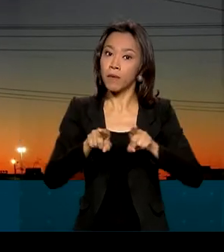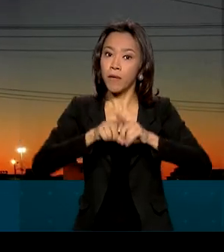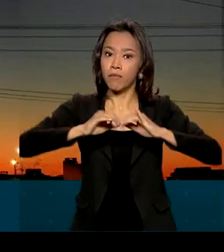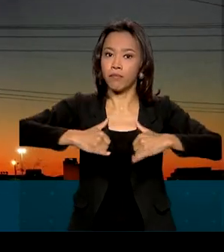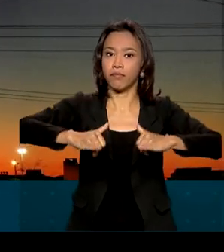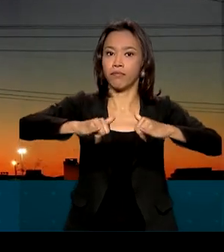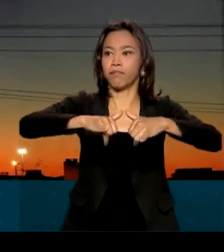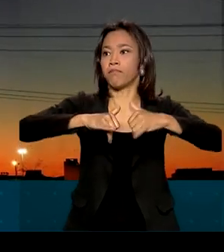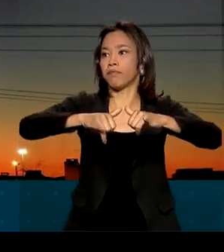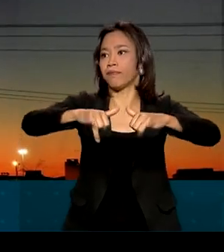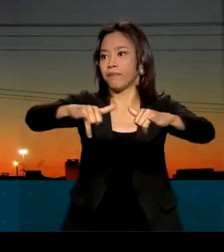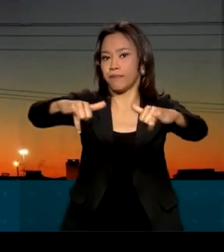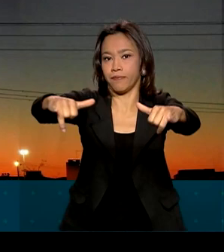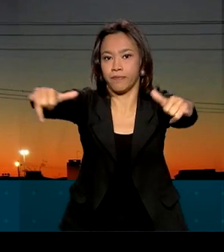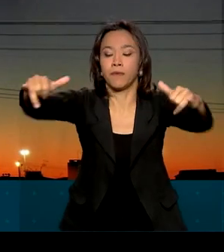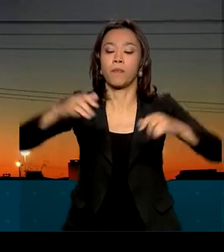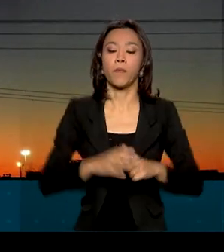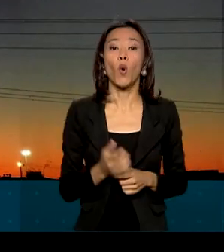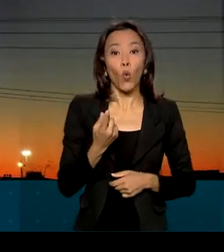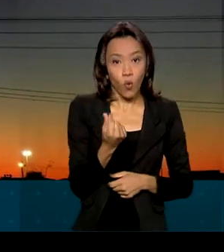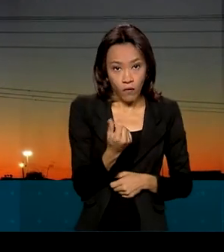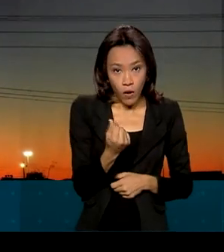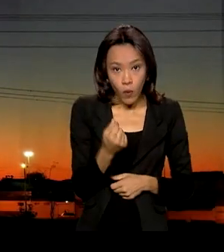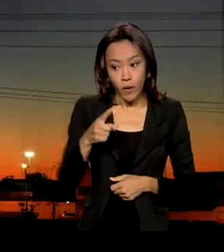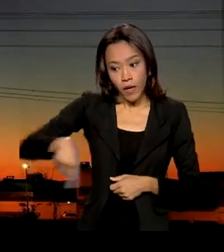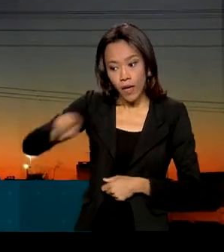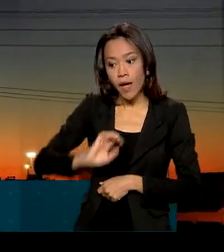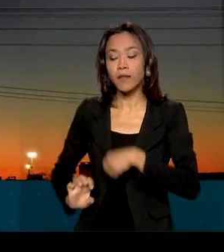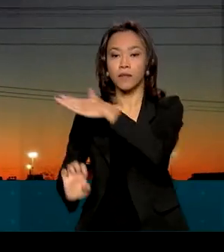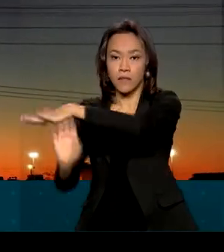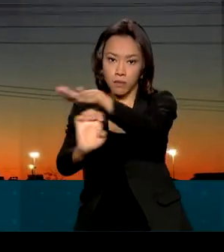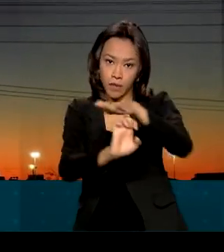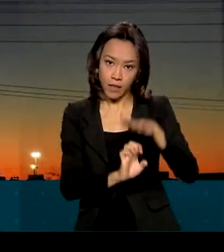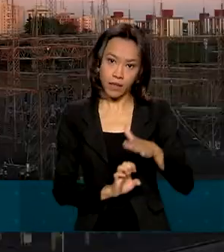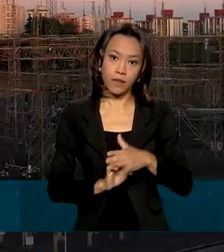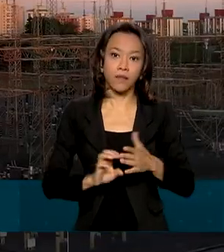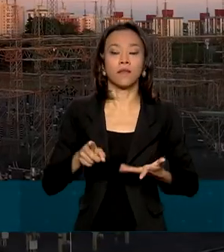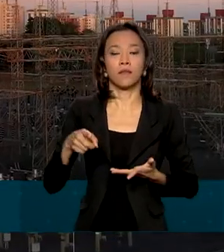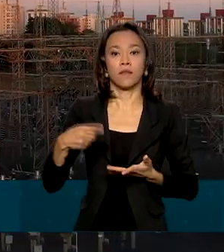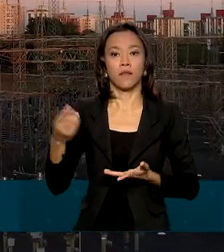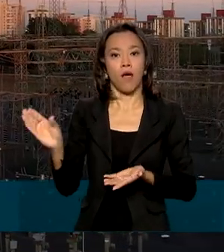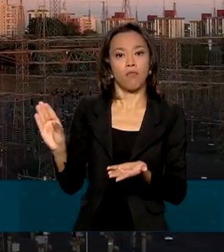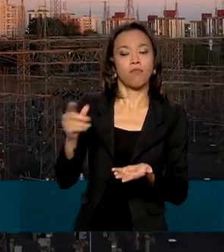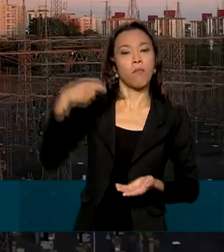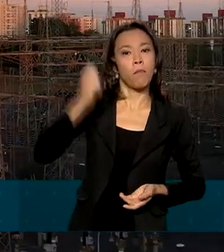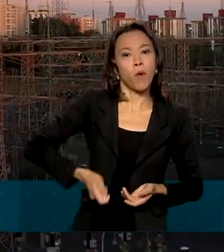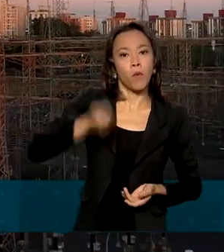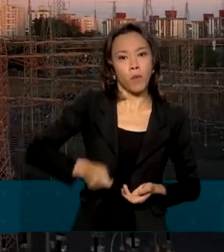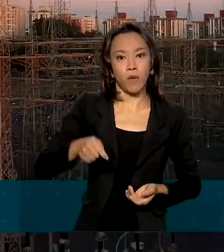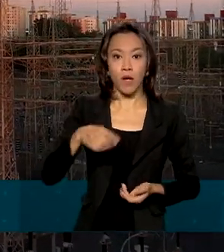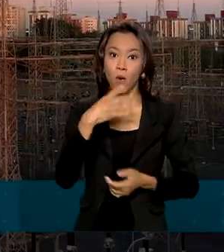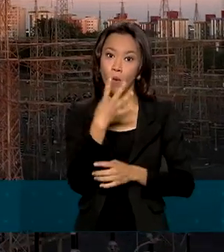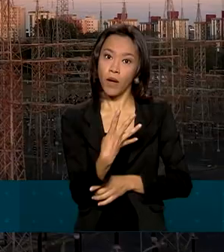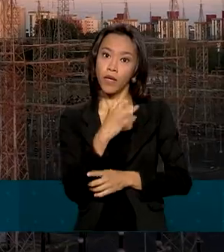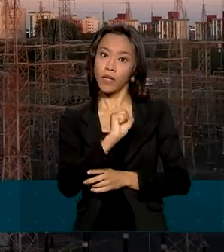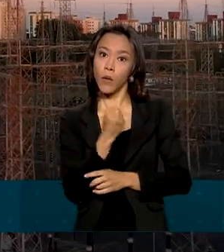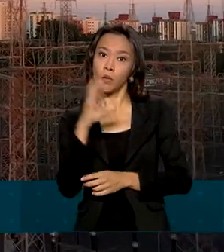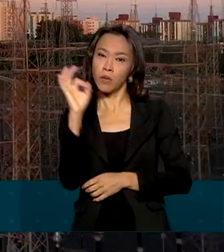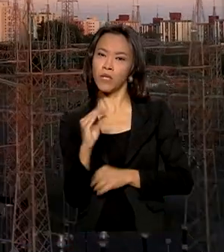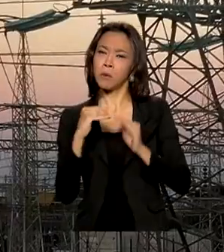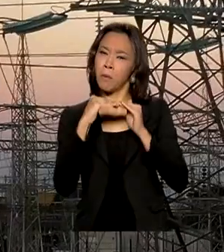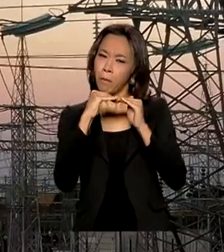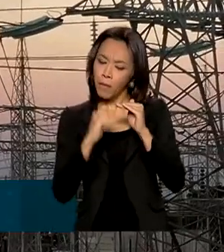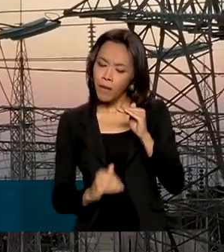O valor médio oferecido pelas empresas no leilão, realizado no primeiro semestre deste ano, foi 48% menor